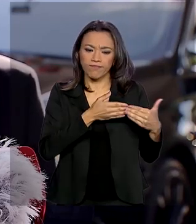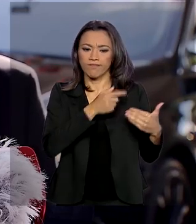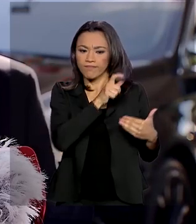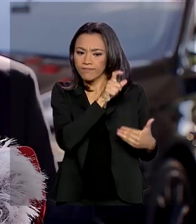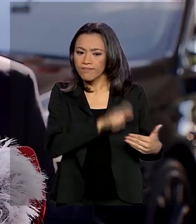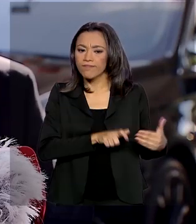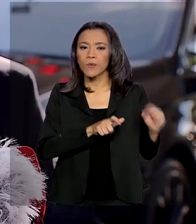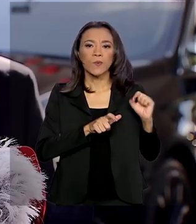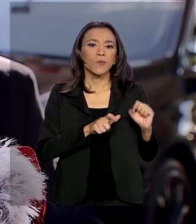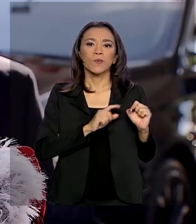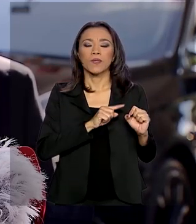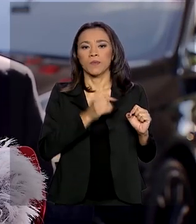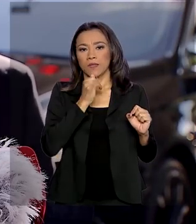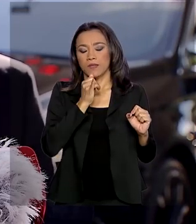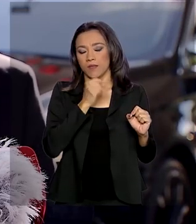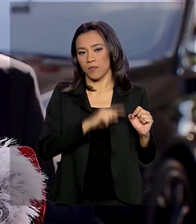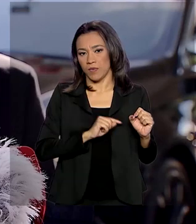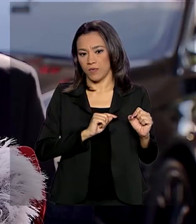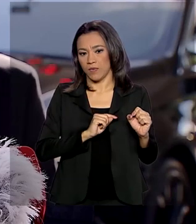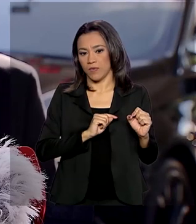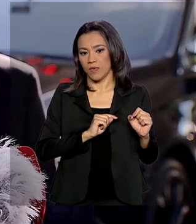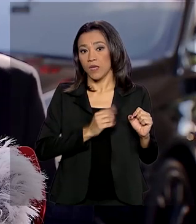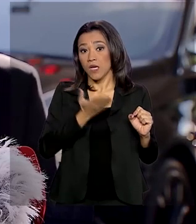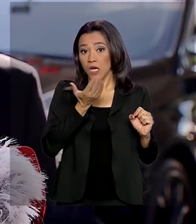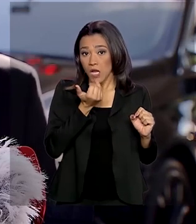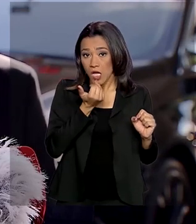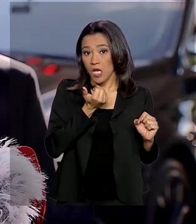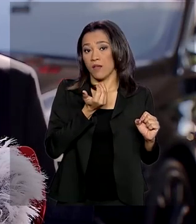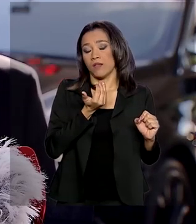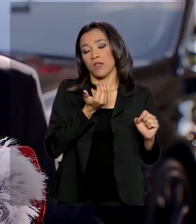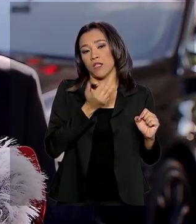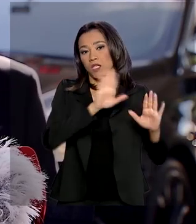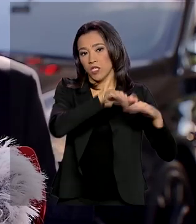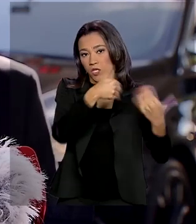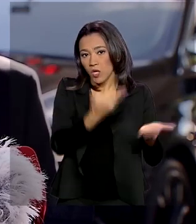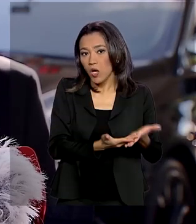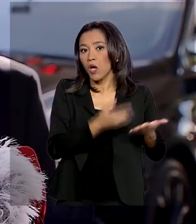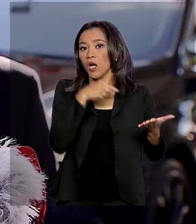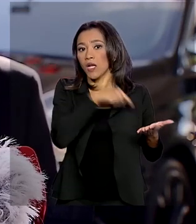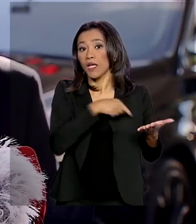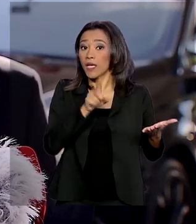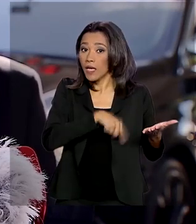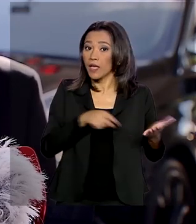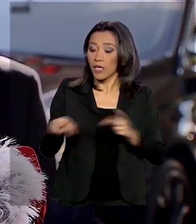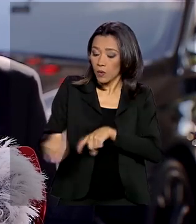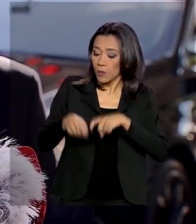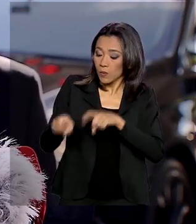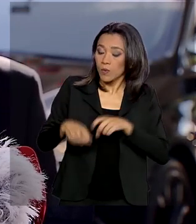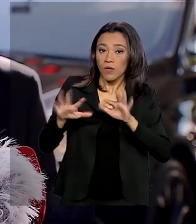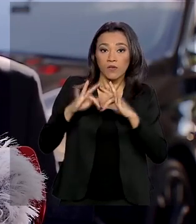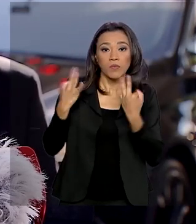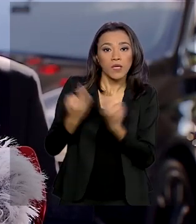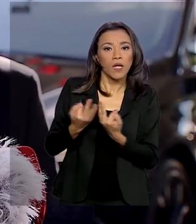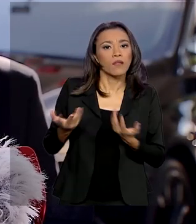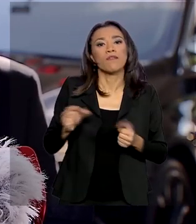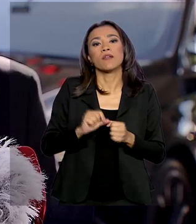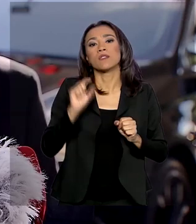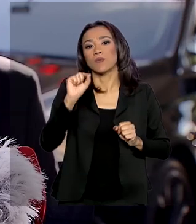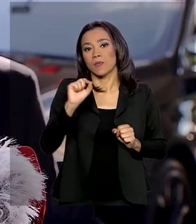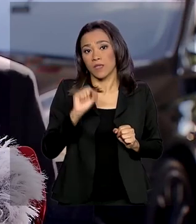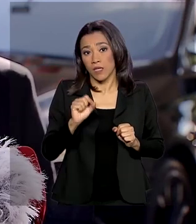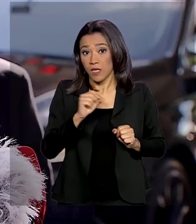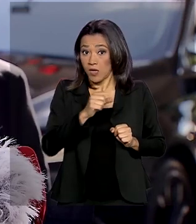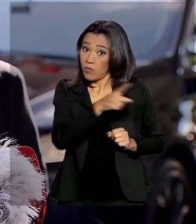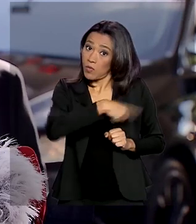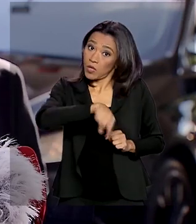A questão, por exemplo, da alimentação escolar, que vem basicamente da agricultura familiar. O que ele está fazendo? Porque os